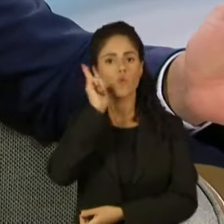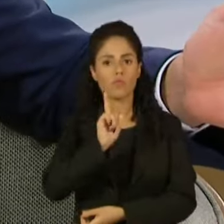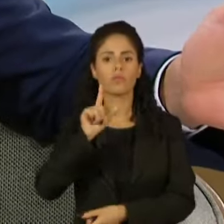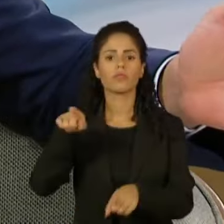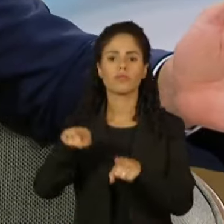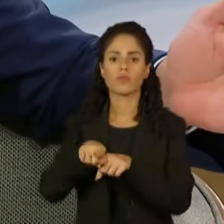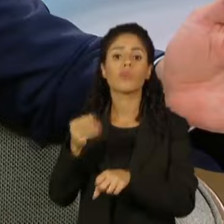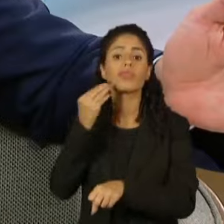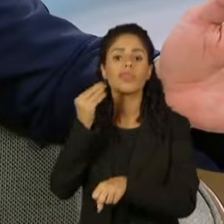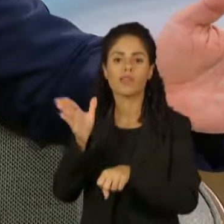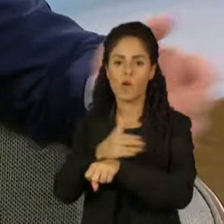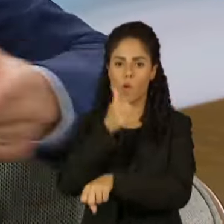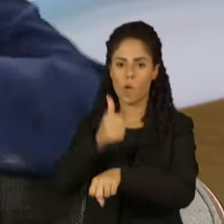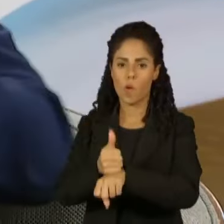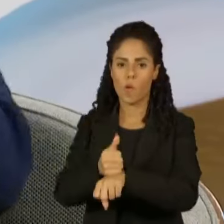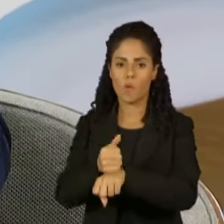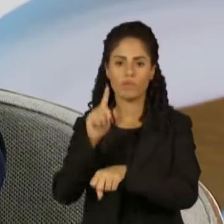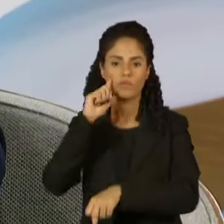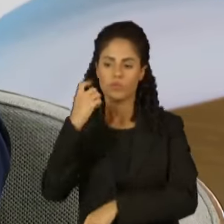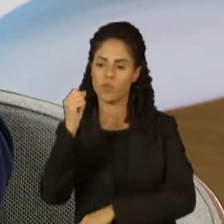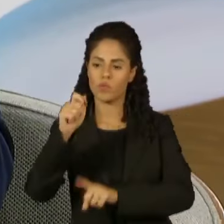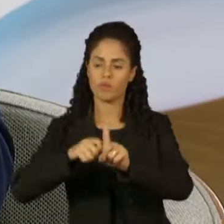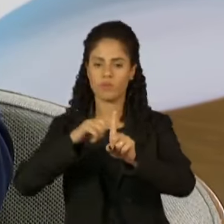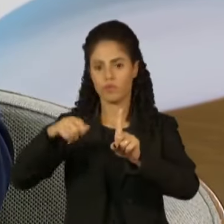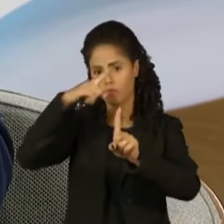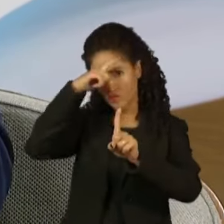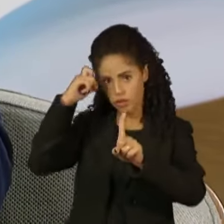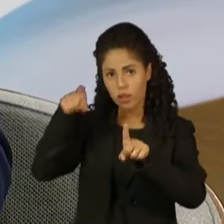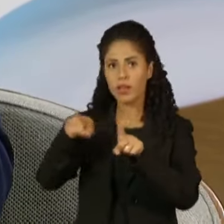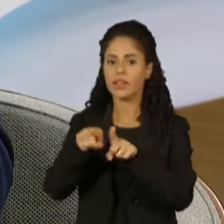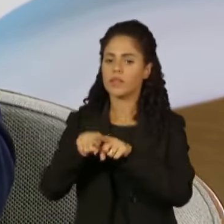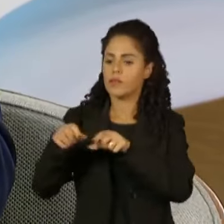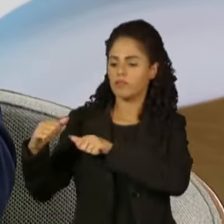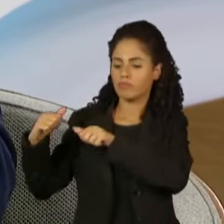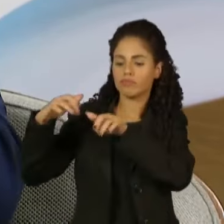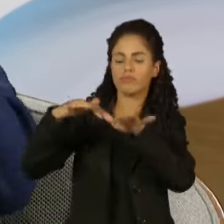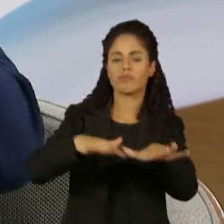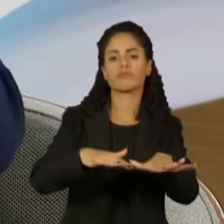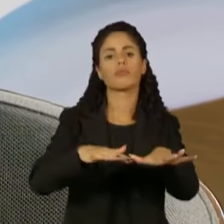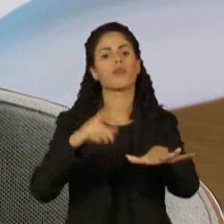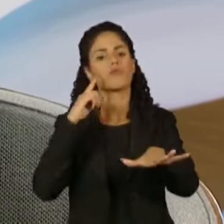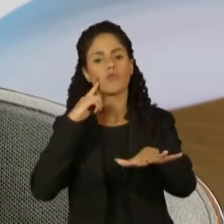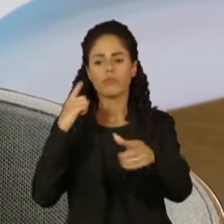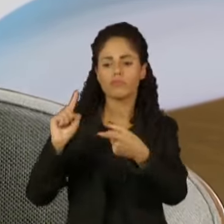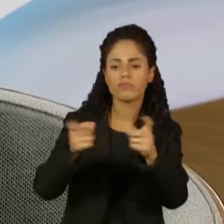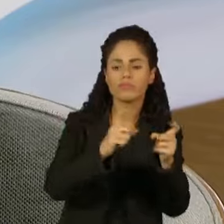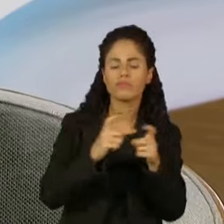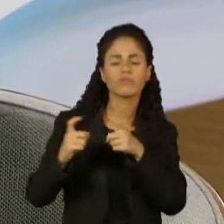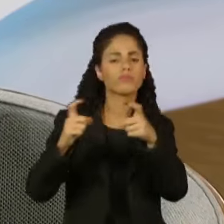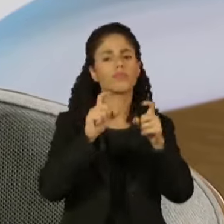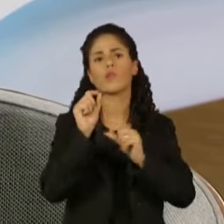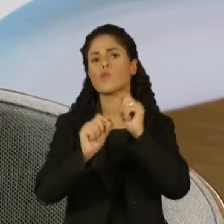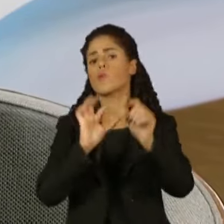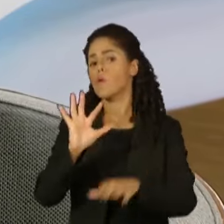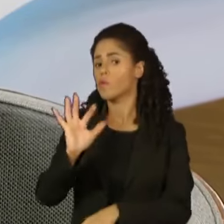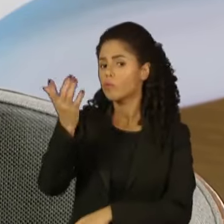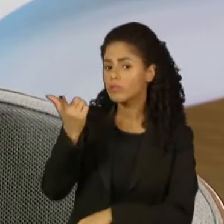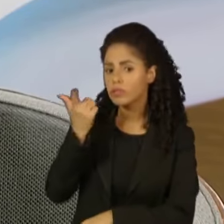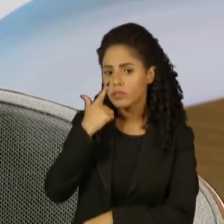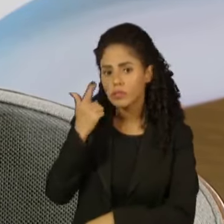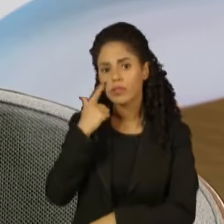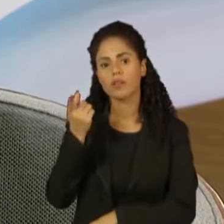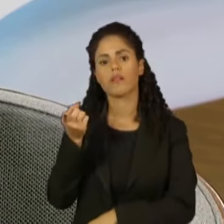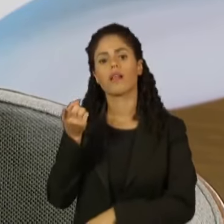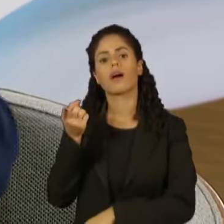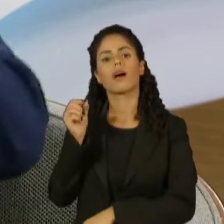dos ataques golpistas do dia 8 de janeiro. O Congresso Nacional ter se reunido 48 horas depois, ratificando a intervenção